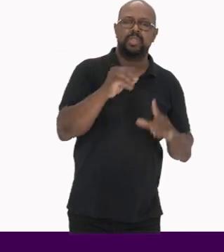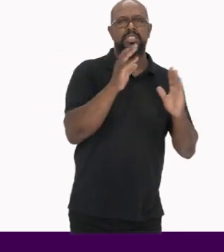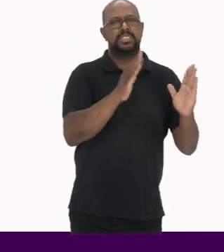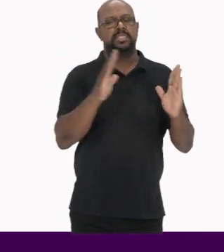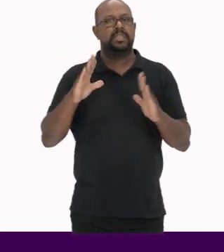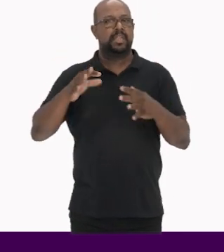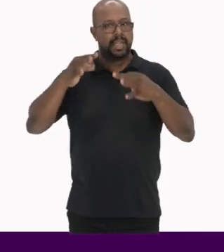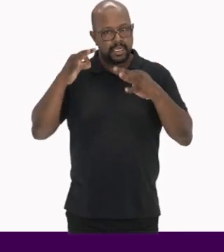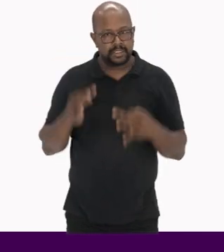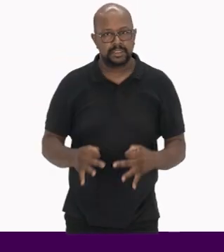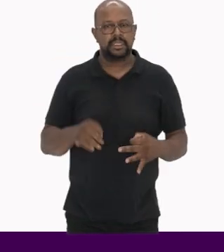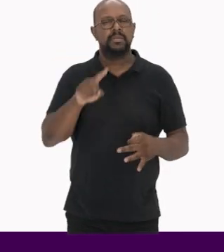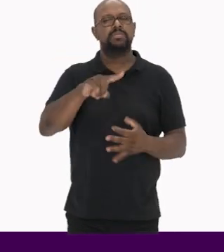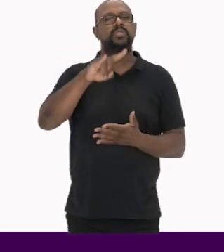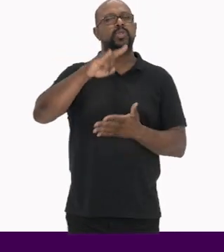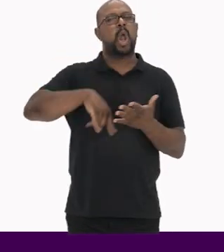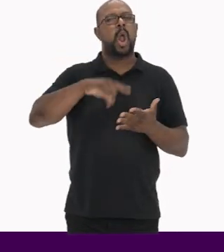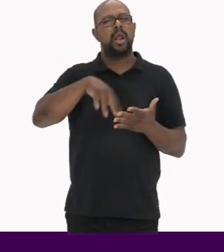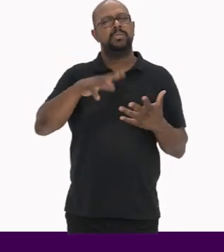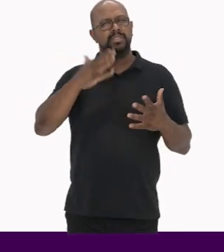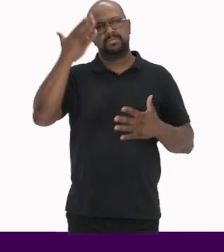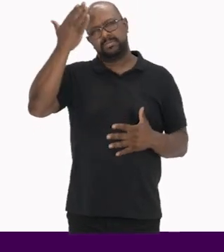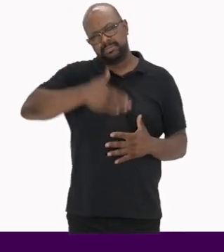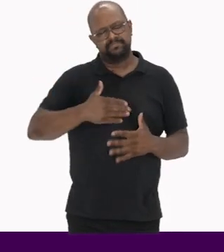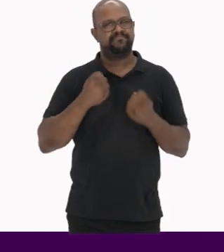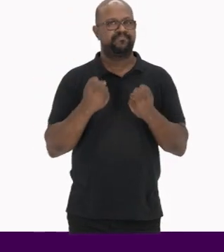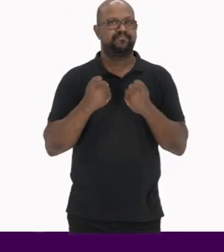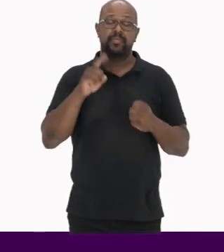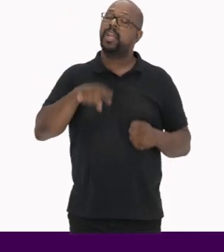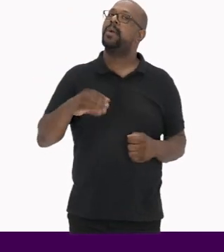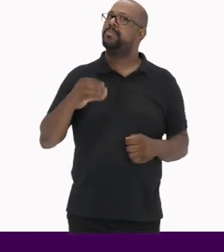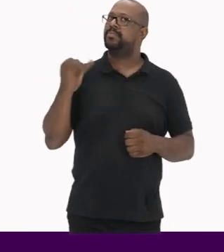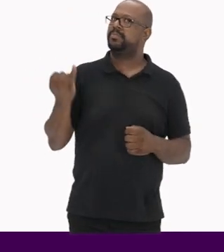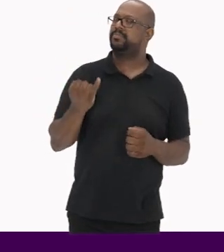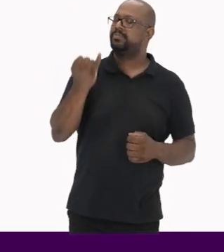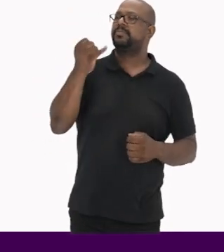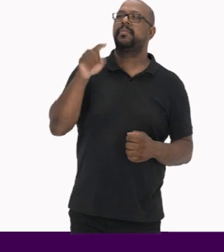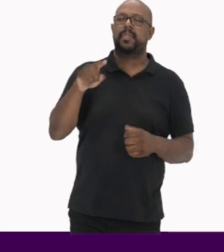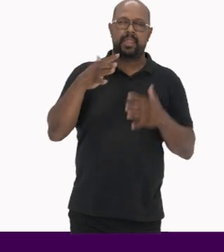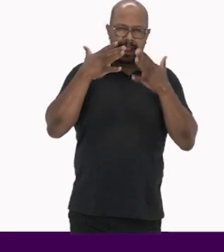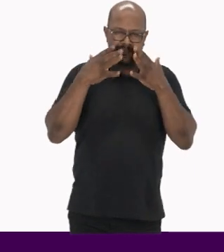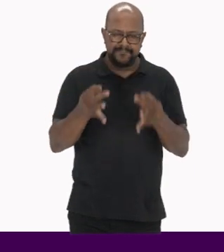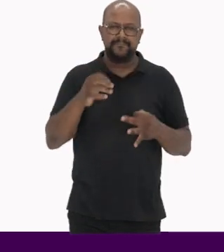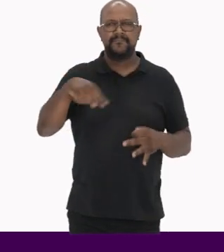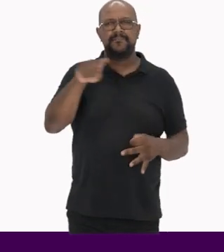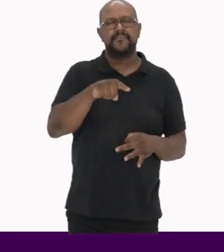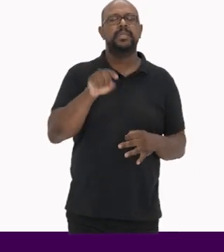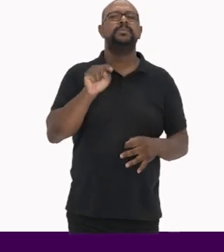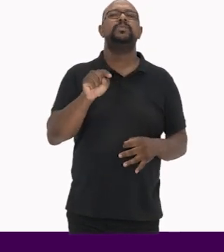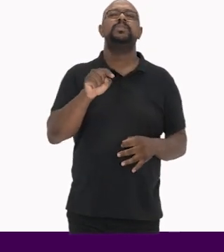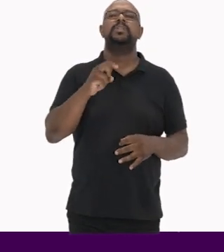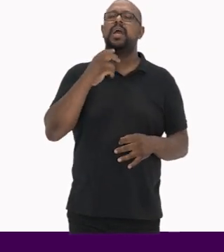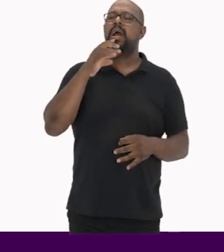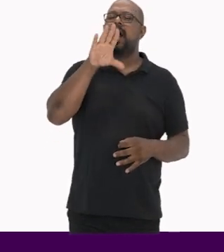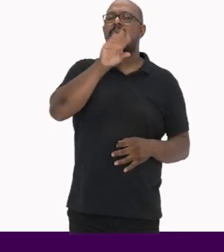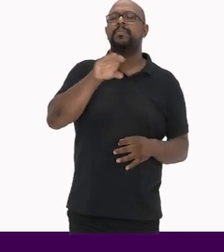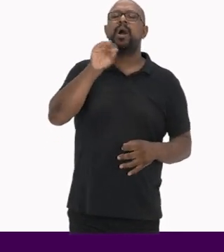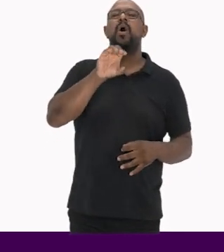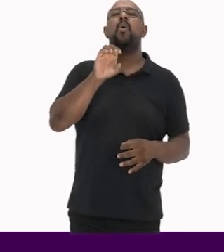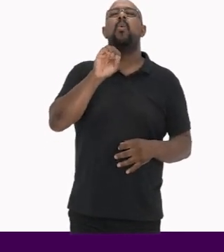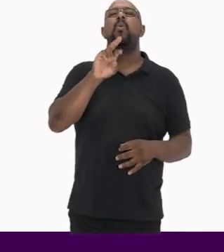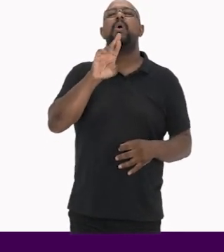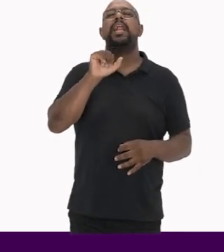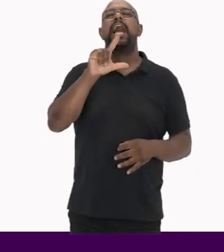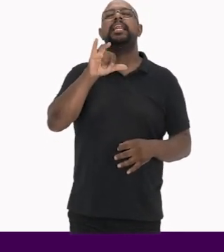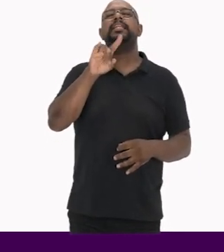De modo a garantir um corpo documental consistente É muito importante atentar-se para a questão da oralidade